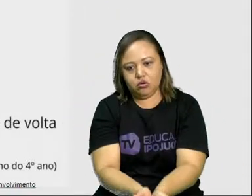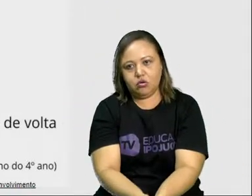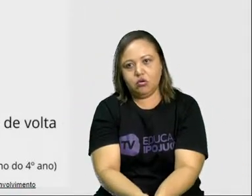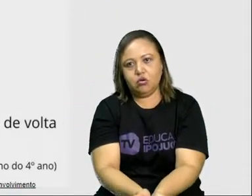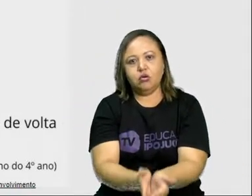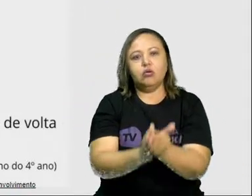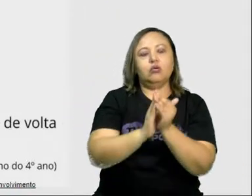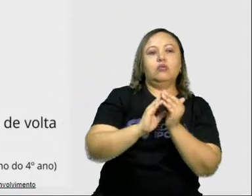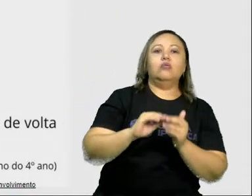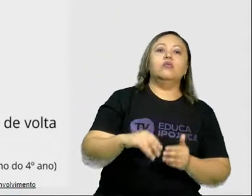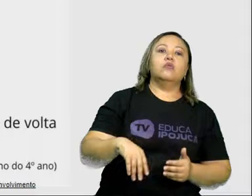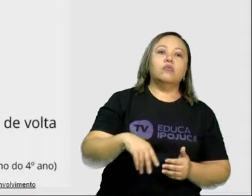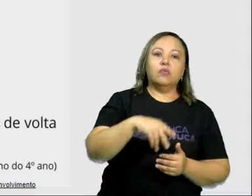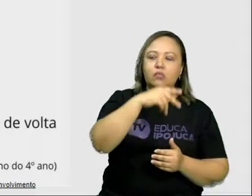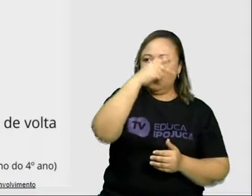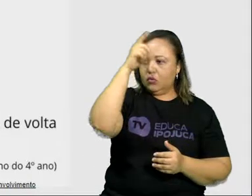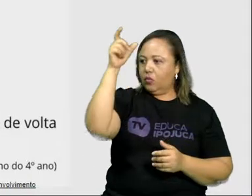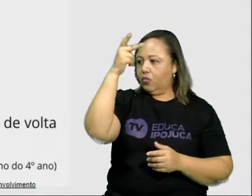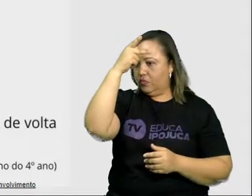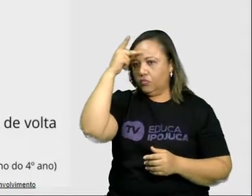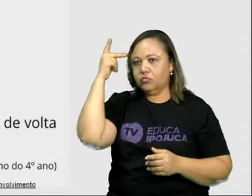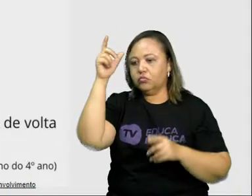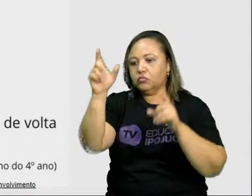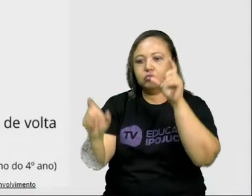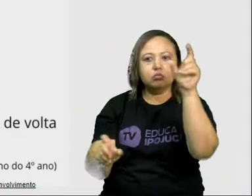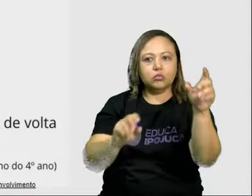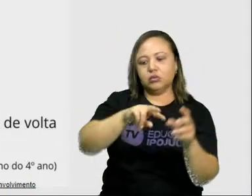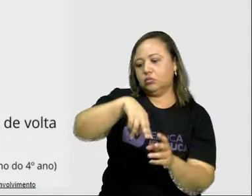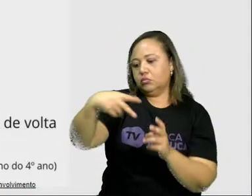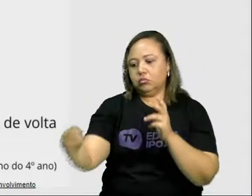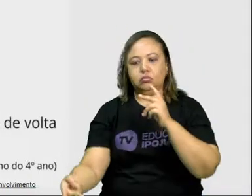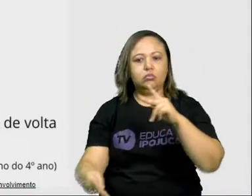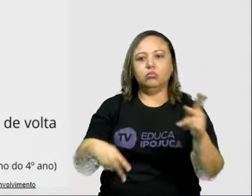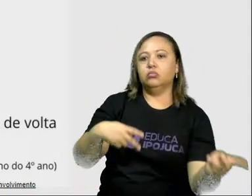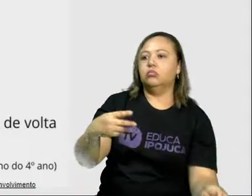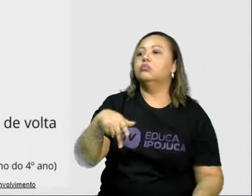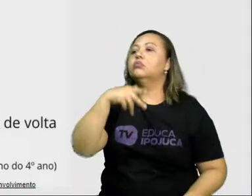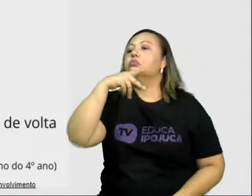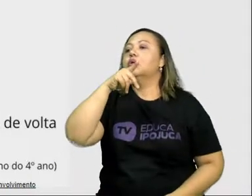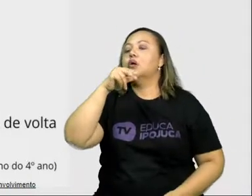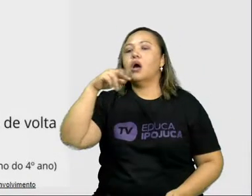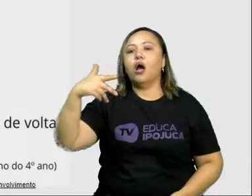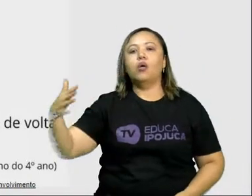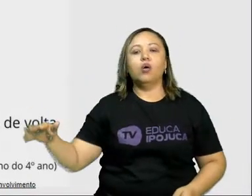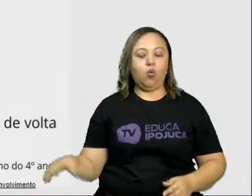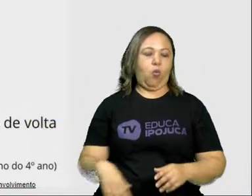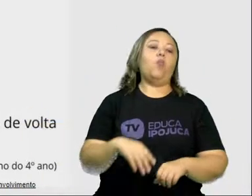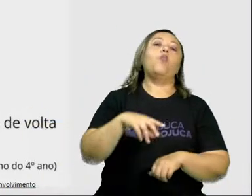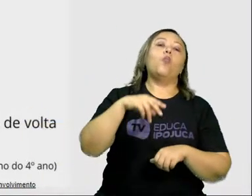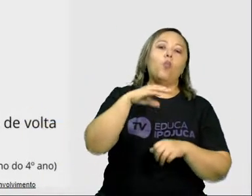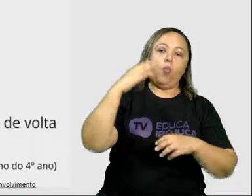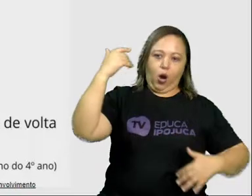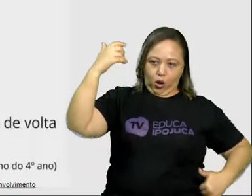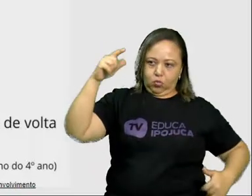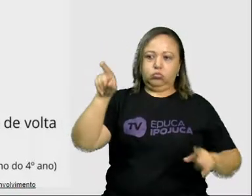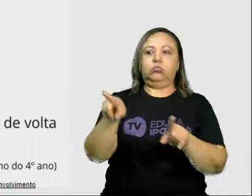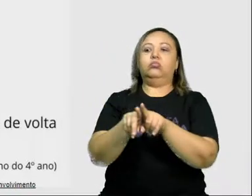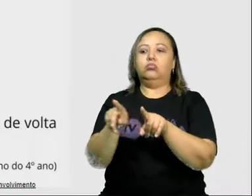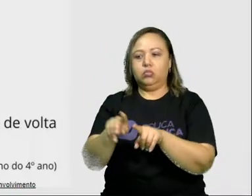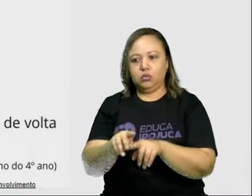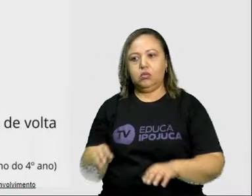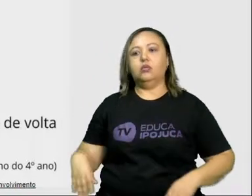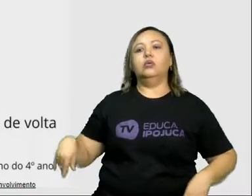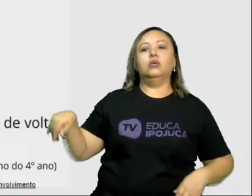Os navegadores caíram na água e o macaco também. Eles todos estavam